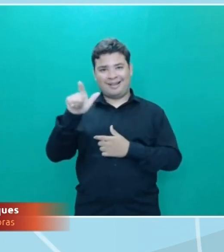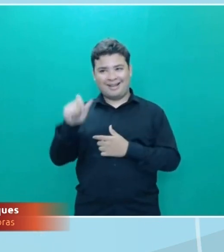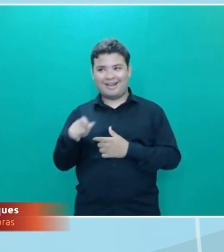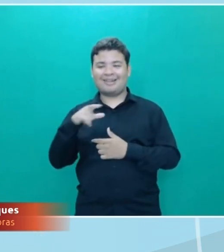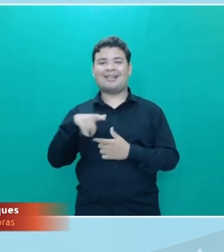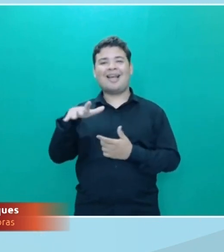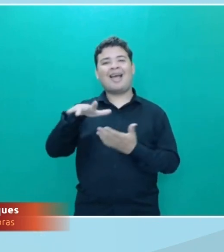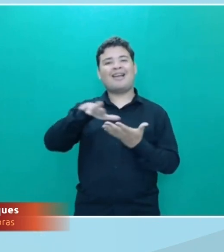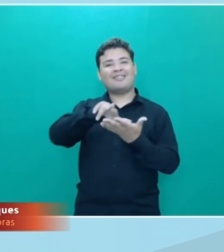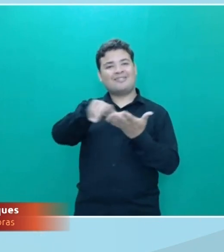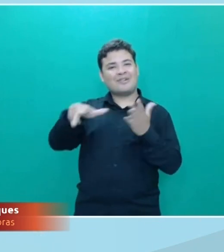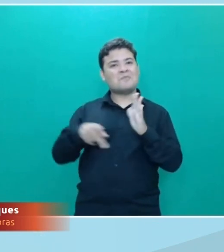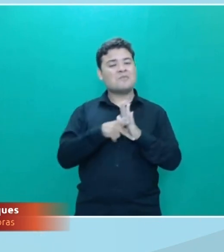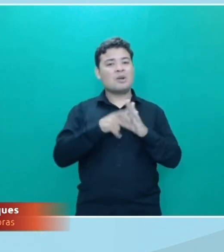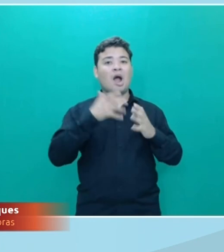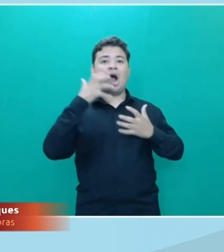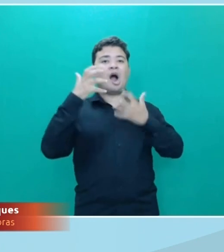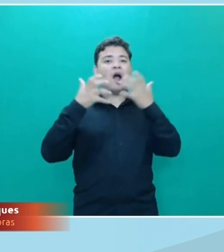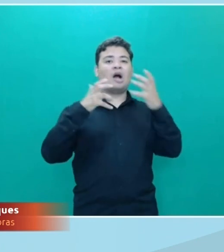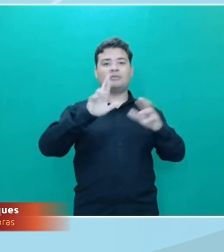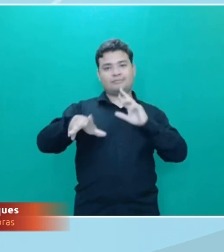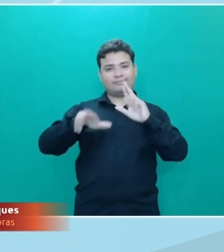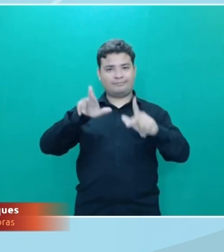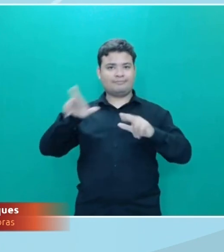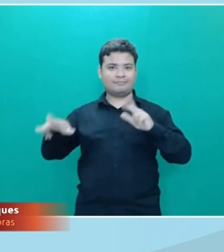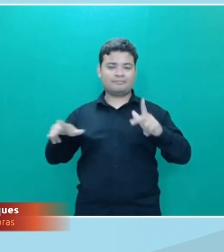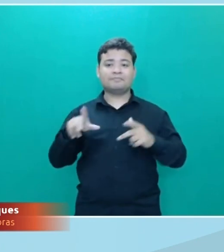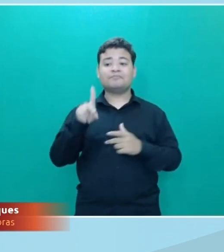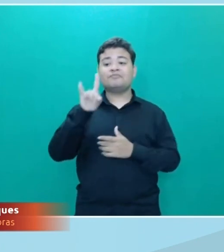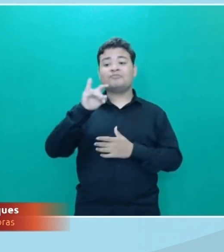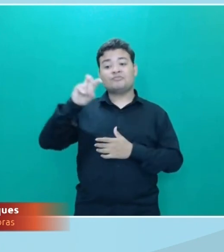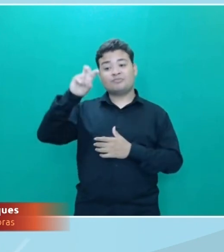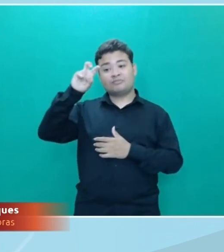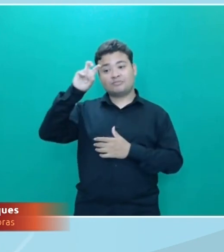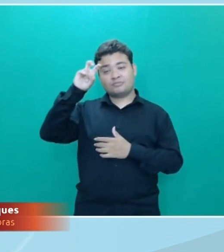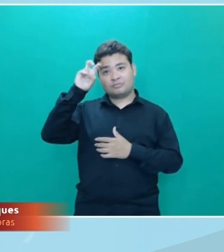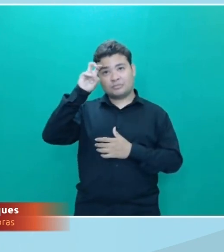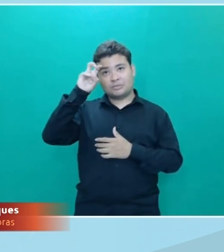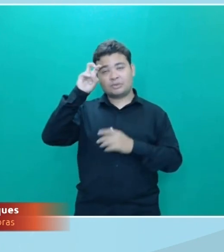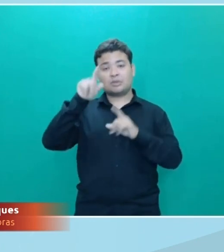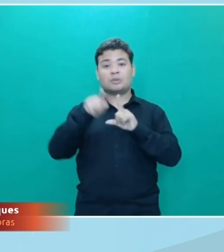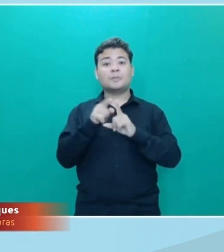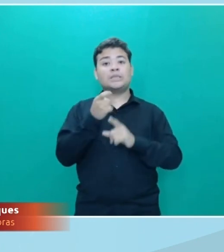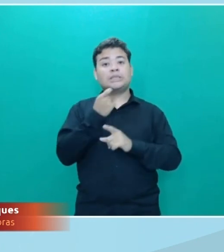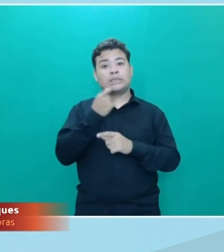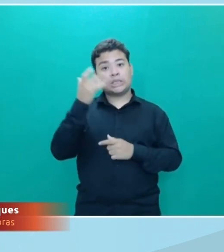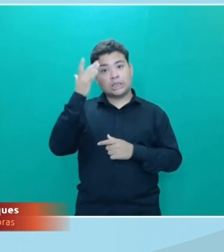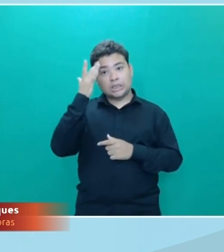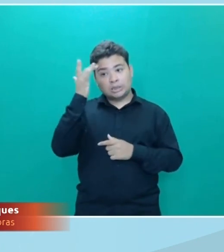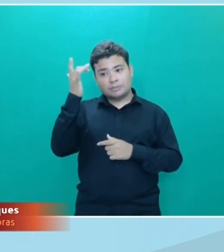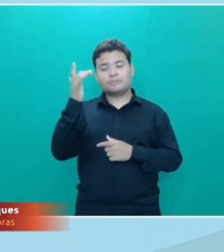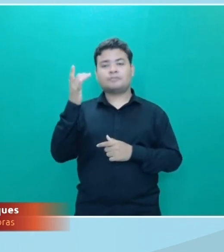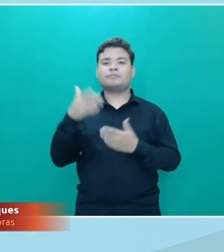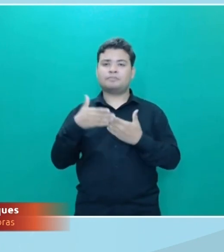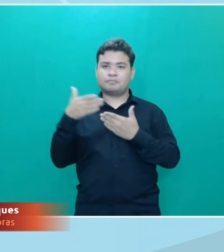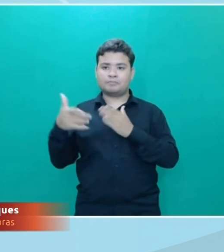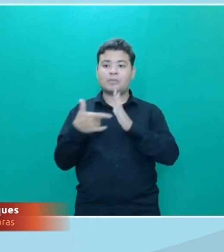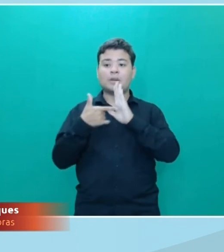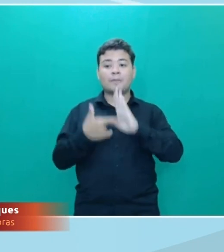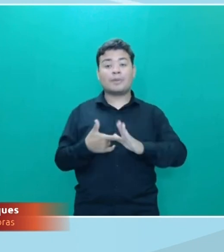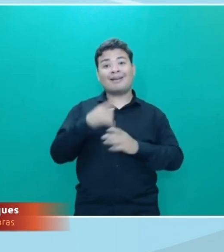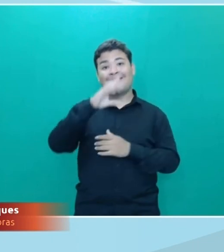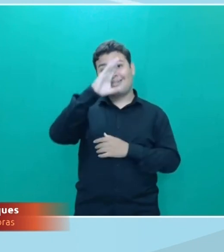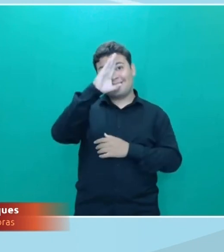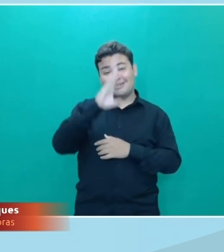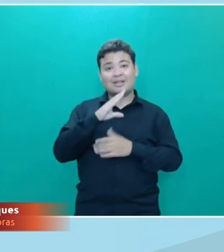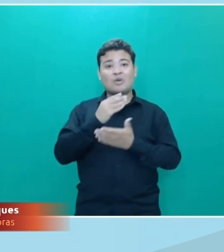óperas. Tanto na quinta hoje quanto na sexta amanhã as apresentações são gratuitas e começam